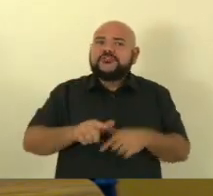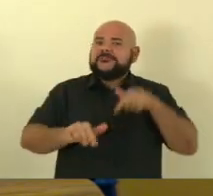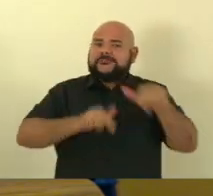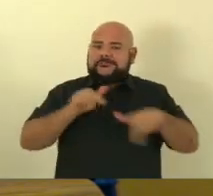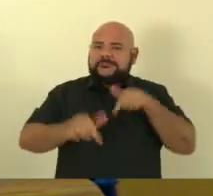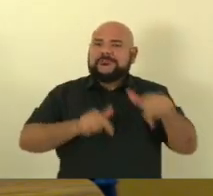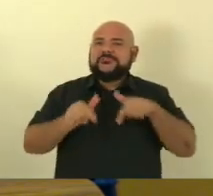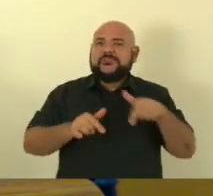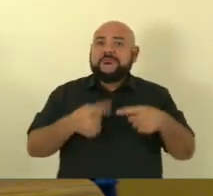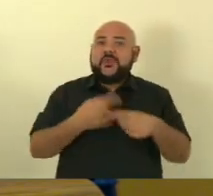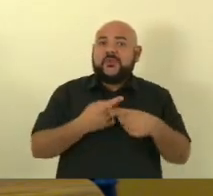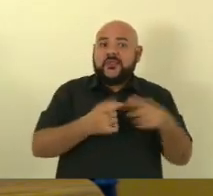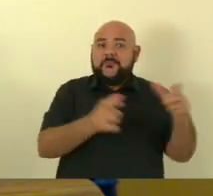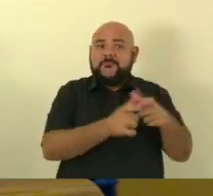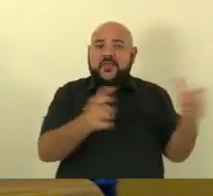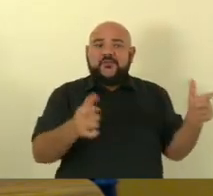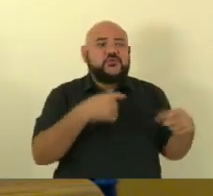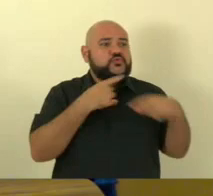dúvida no que fazer